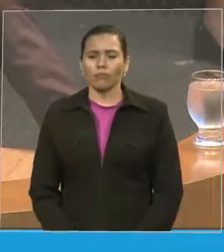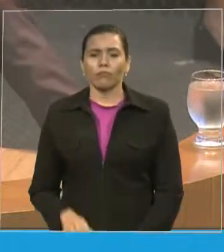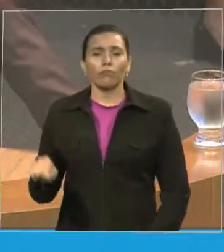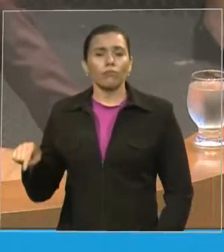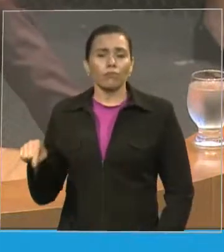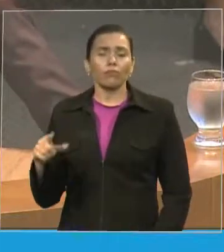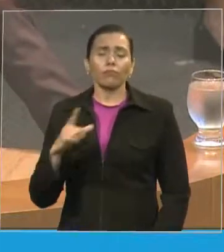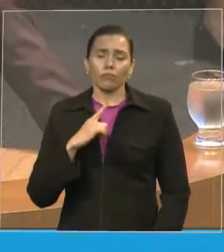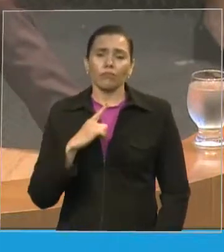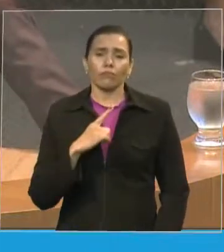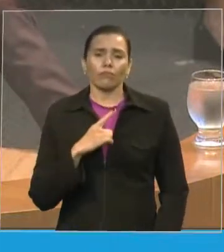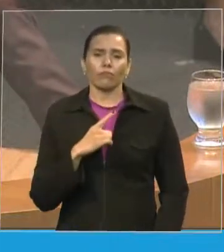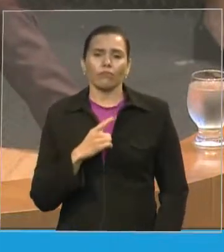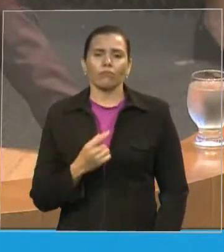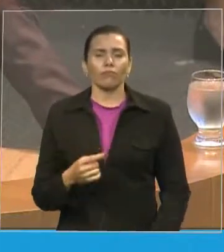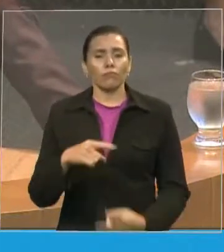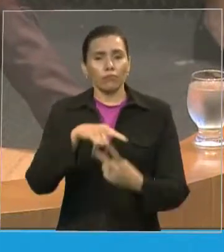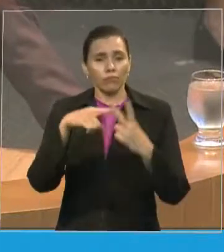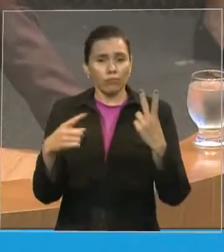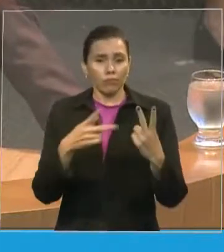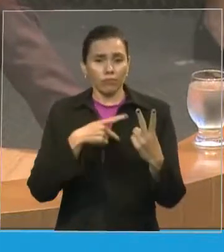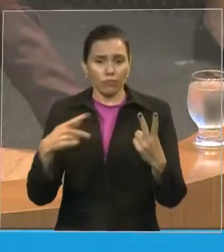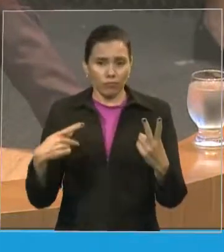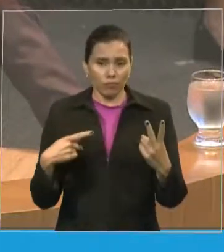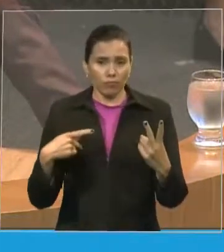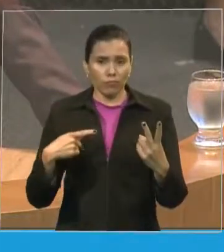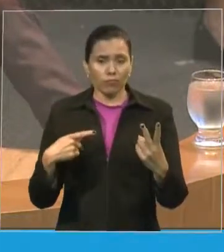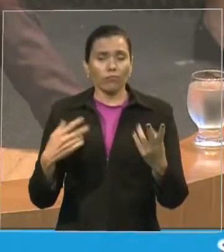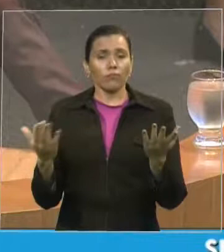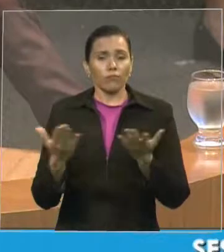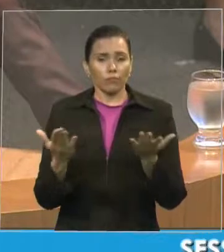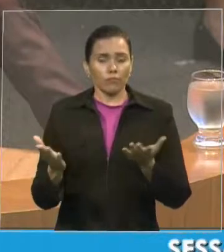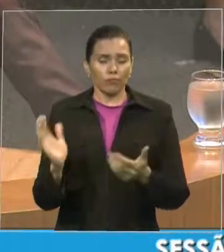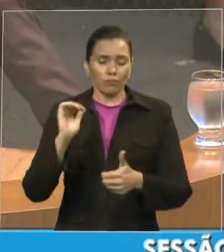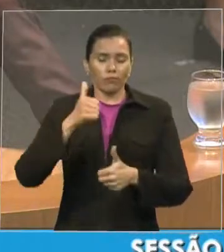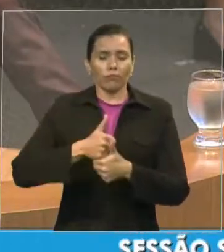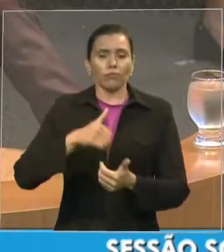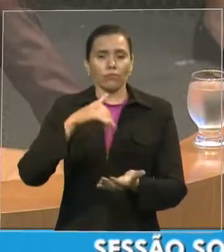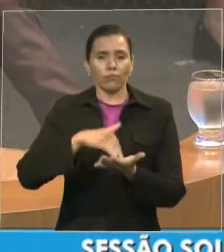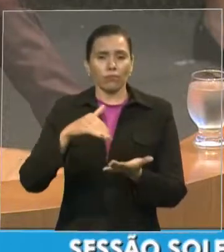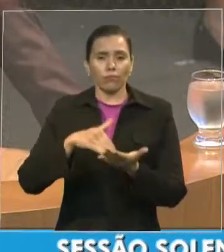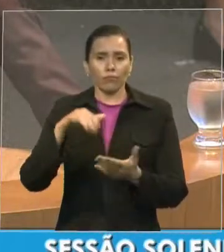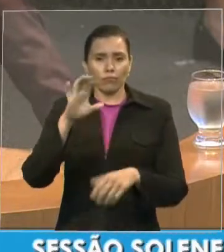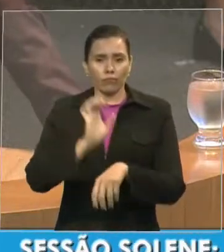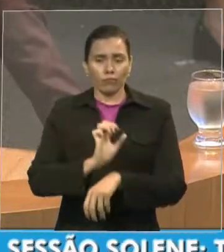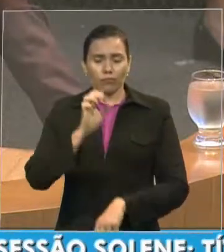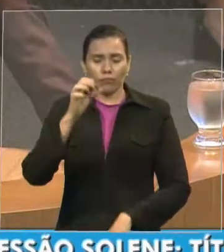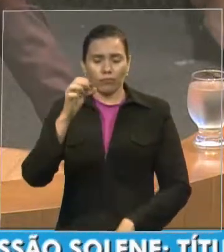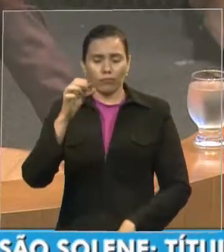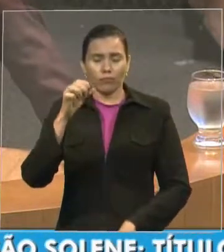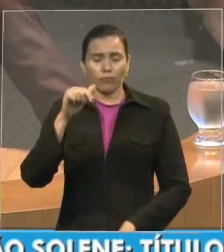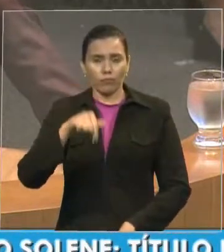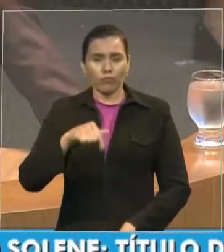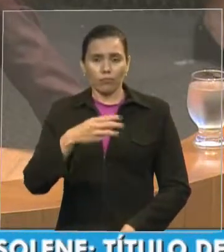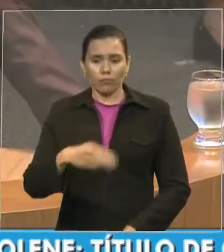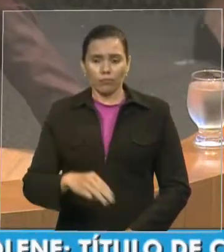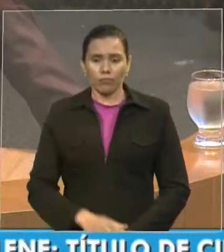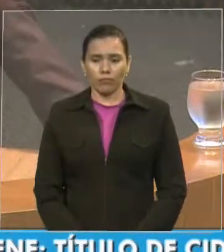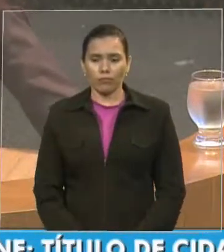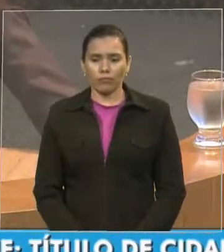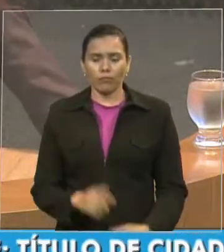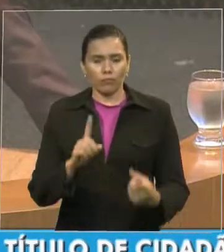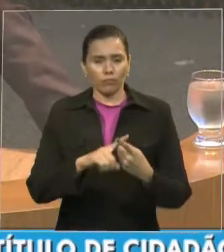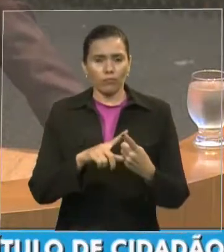pastores como secretário de estado o secretário de estado de relações institucionais pastor